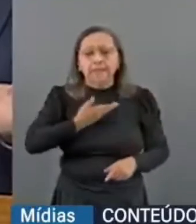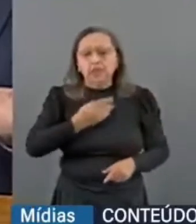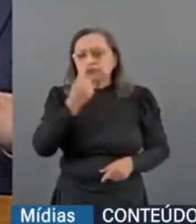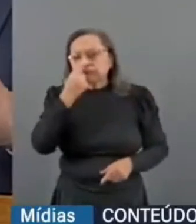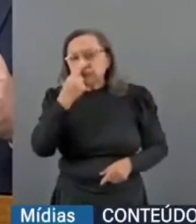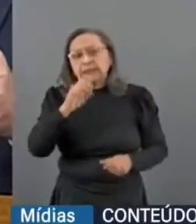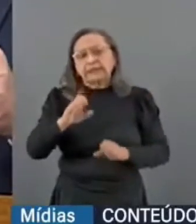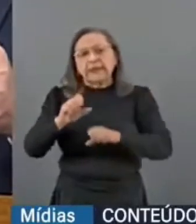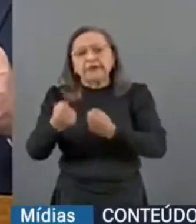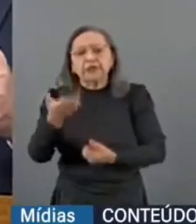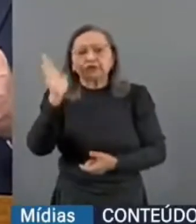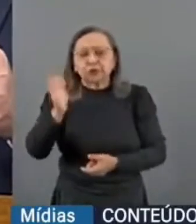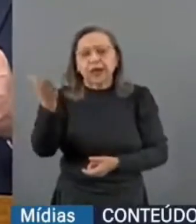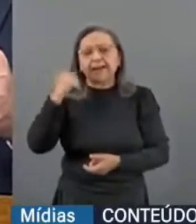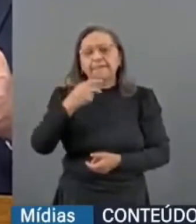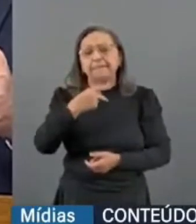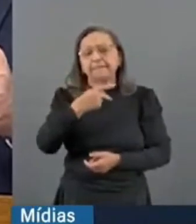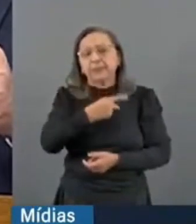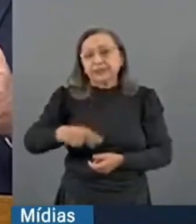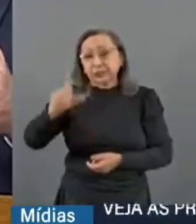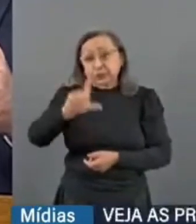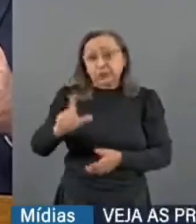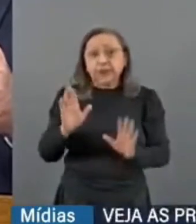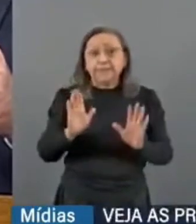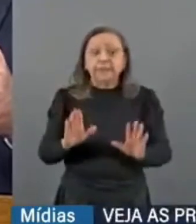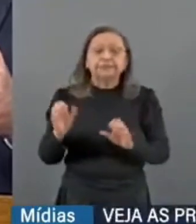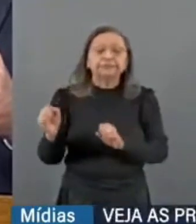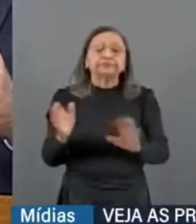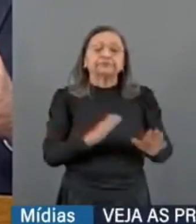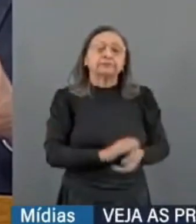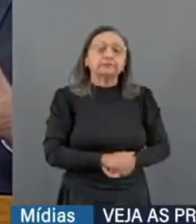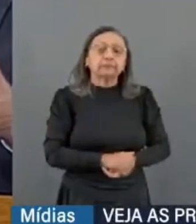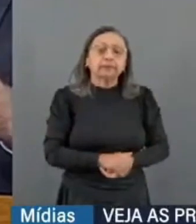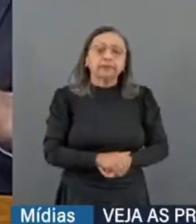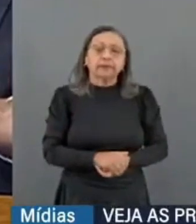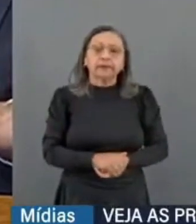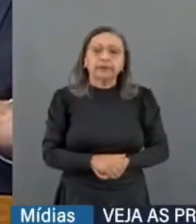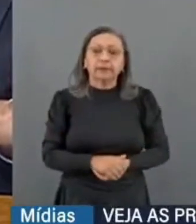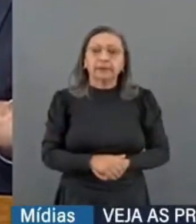próximo, defendeu o presidente Lula. Mas, ok, aonde eu quero chegar, doutor Zanin?